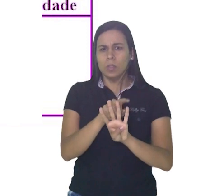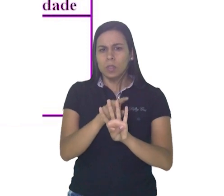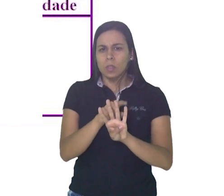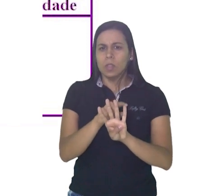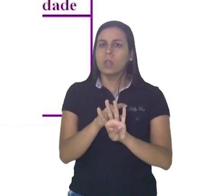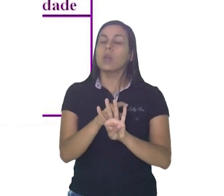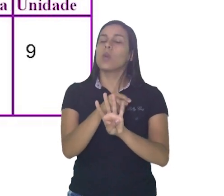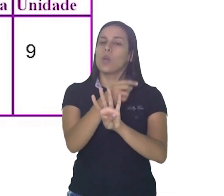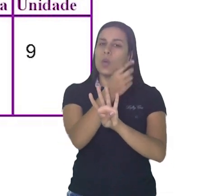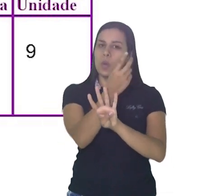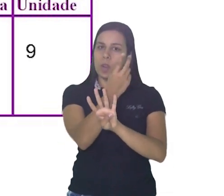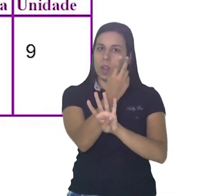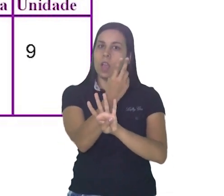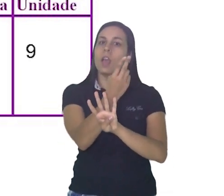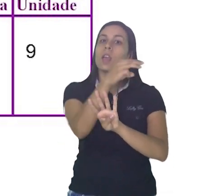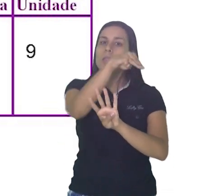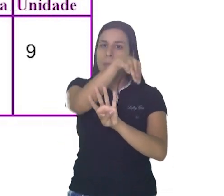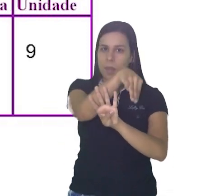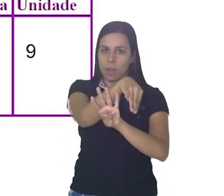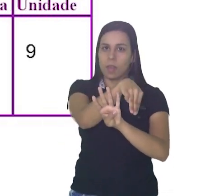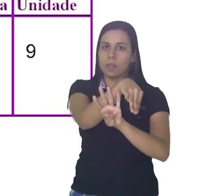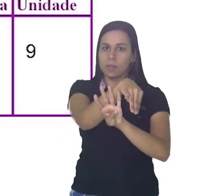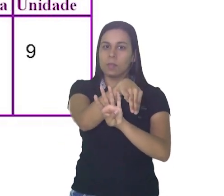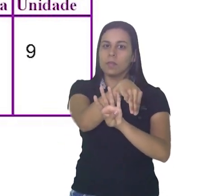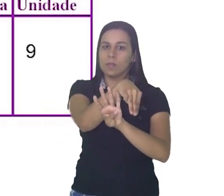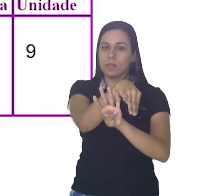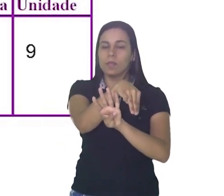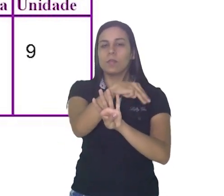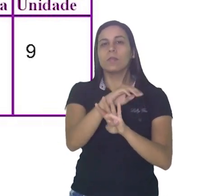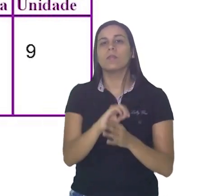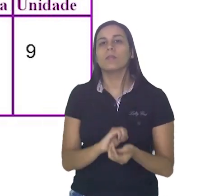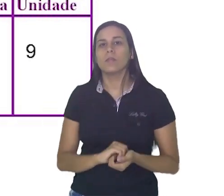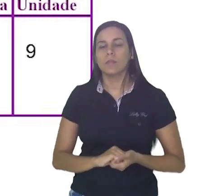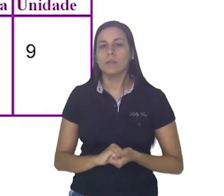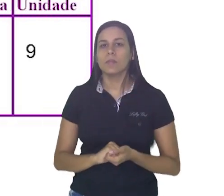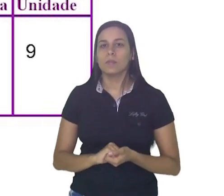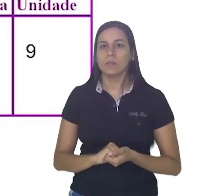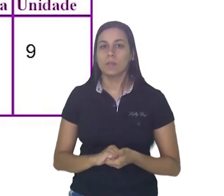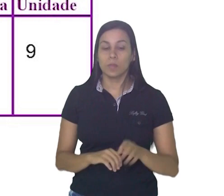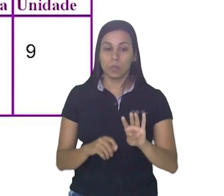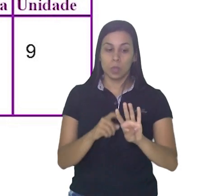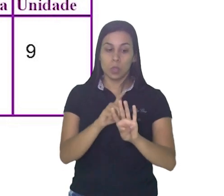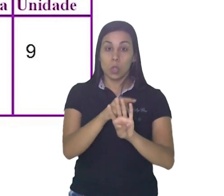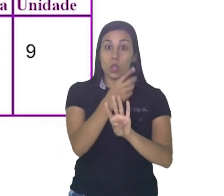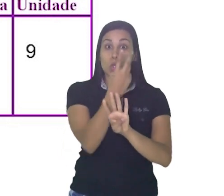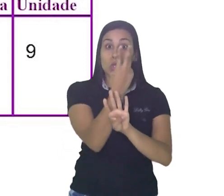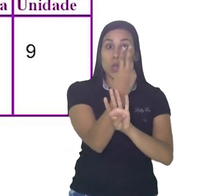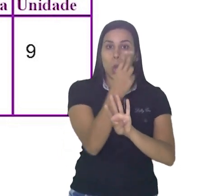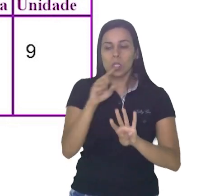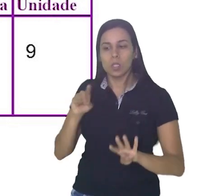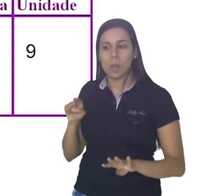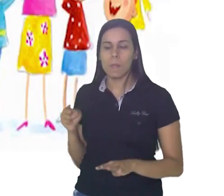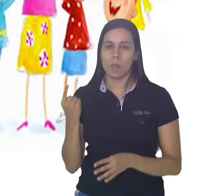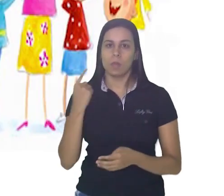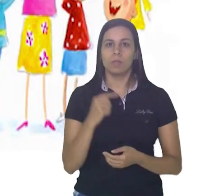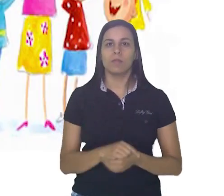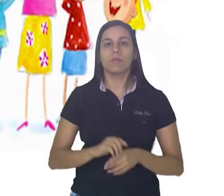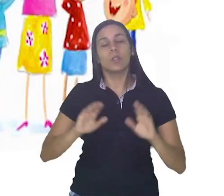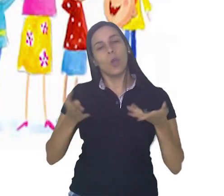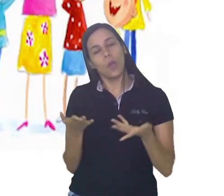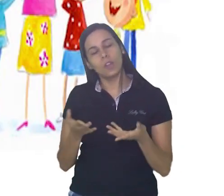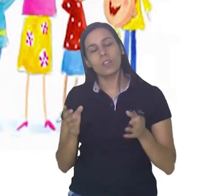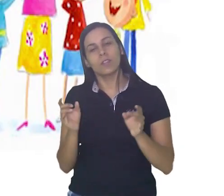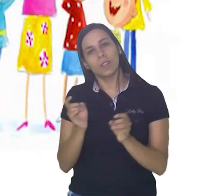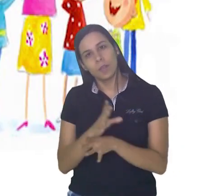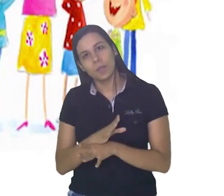mesmo, na ordem da unidade de milhar. Portanto, ele vale 2 mil. Por hoje é